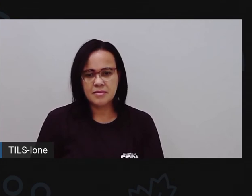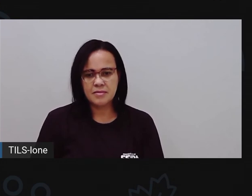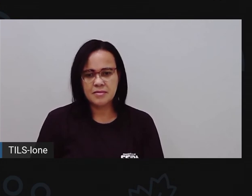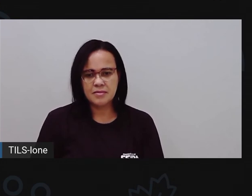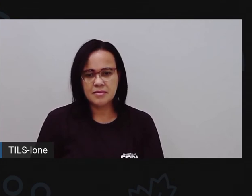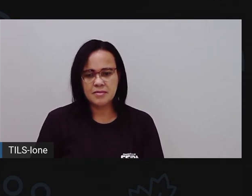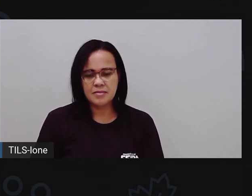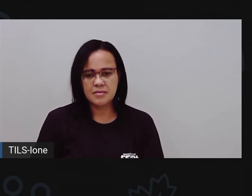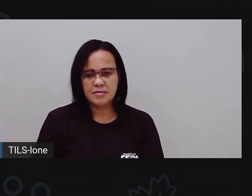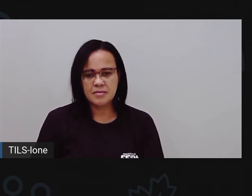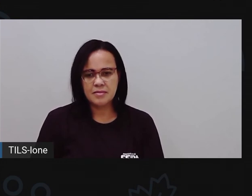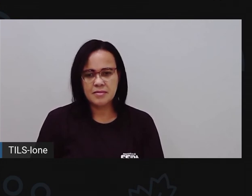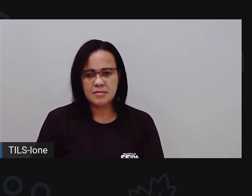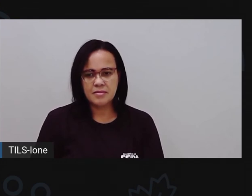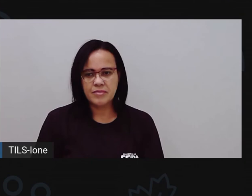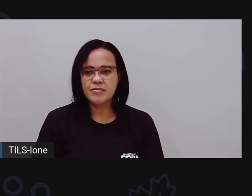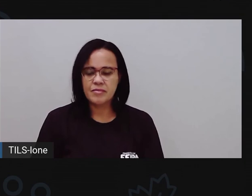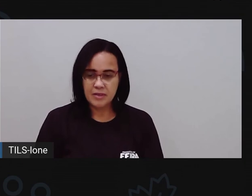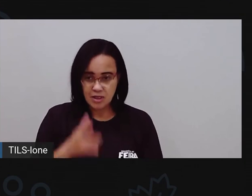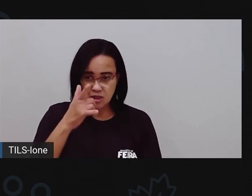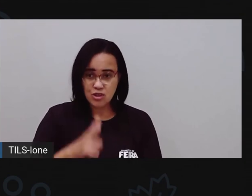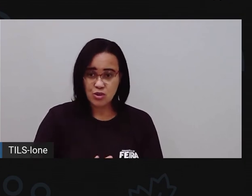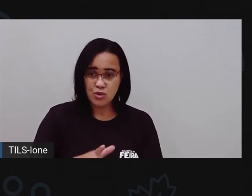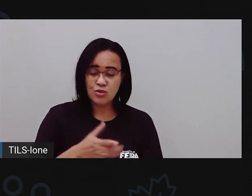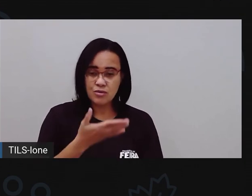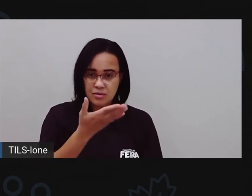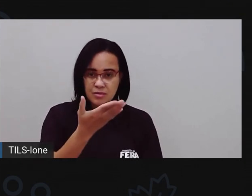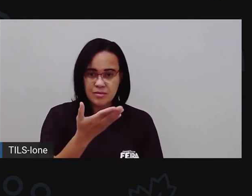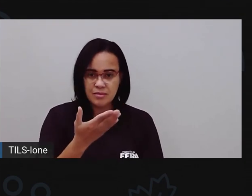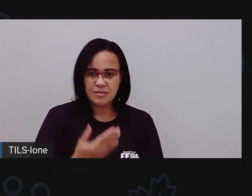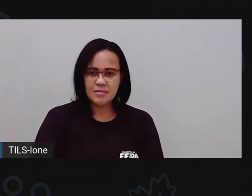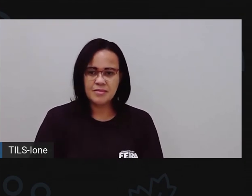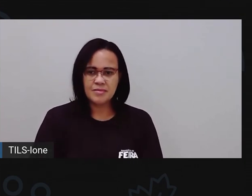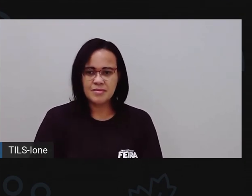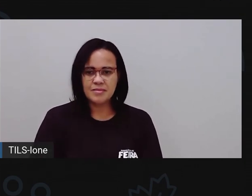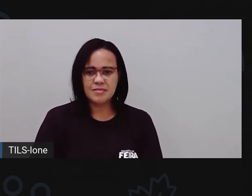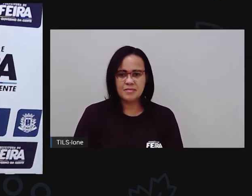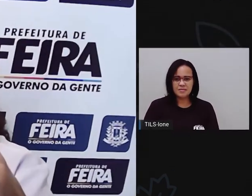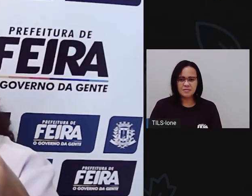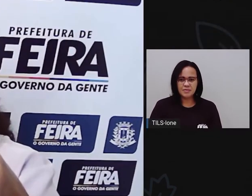escultura com massinha de modelar. Que a gente pode, ó, refazer.